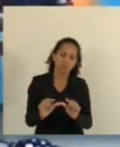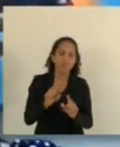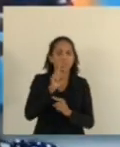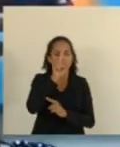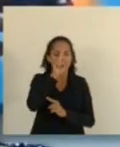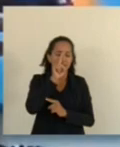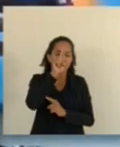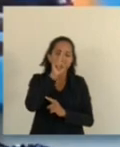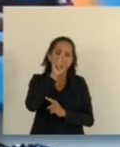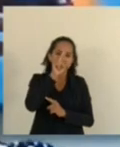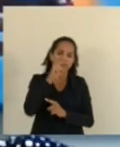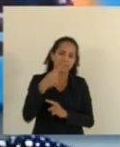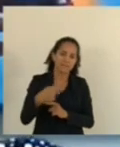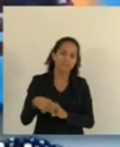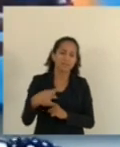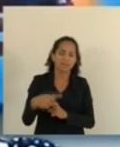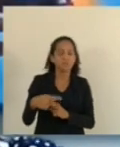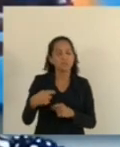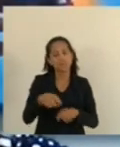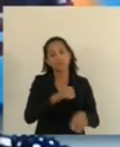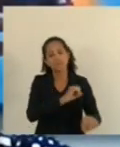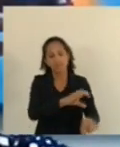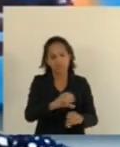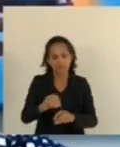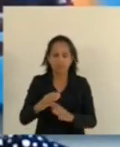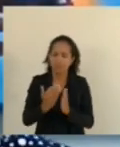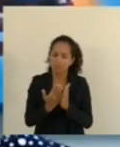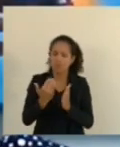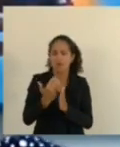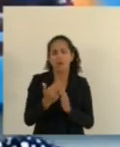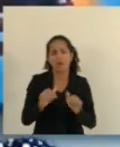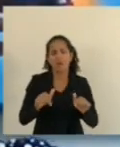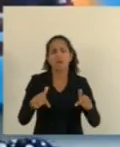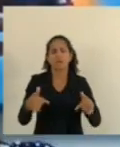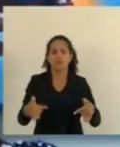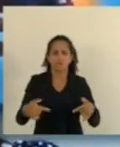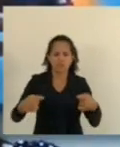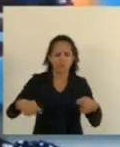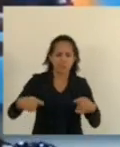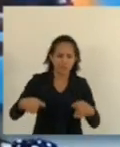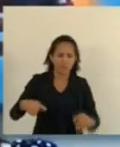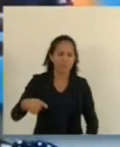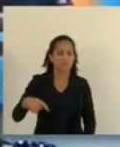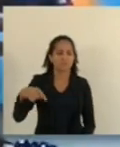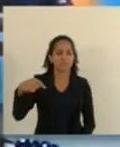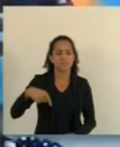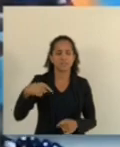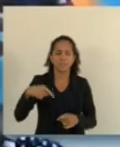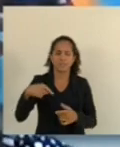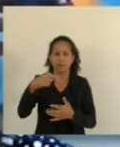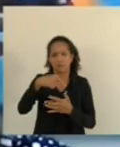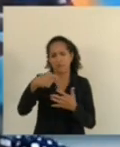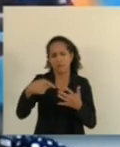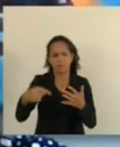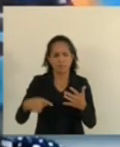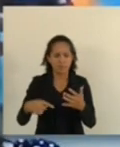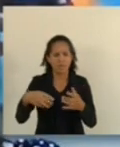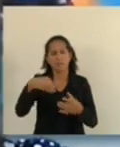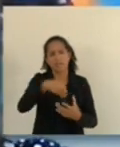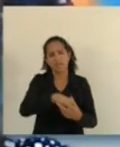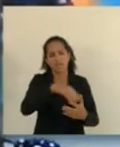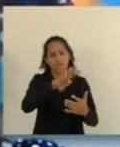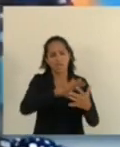fazer um processo educativo, mas é preciso fazer muito mais. É preciso esse assunto ser abordado na grade